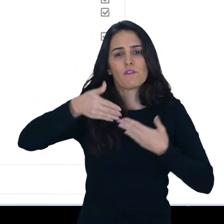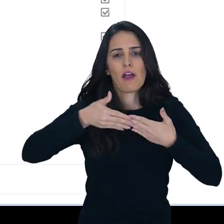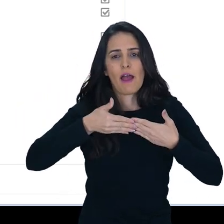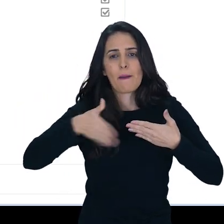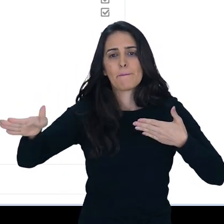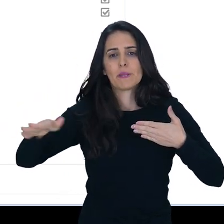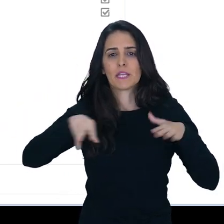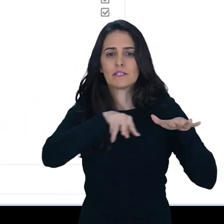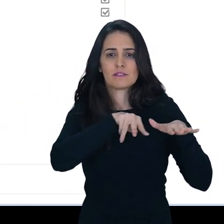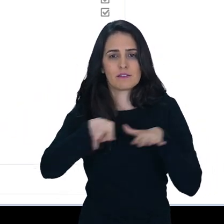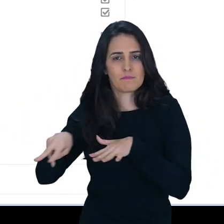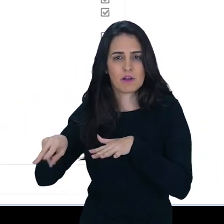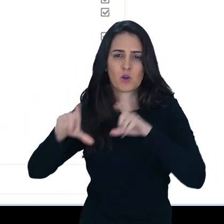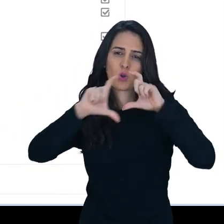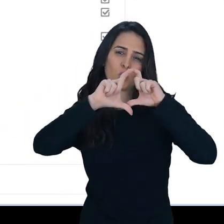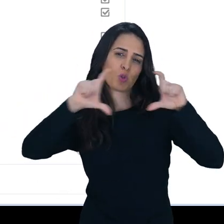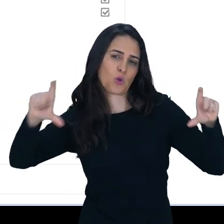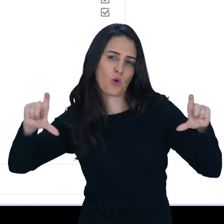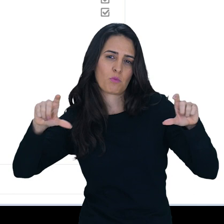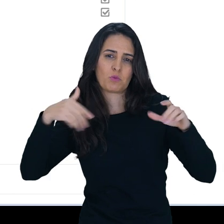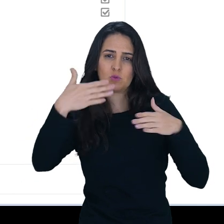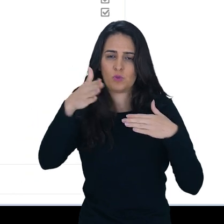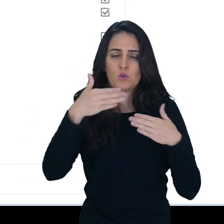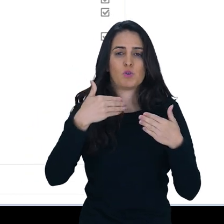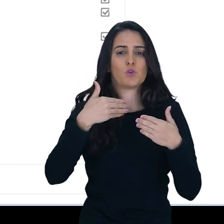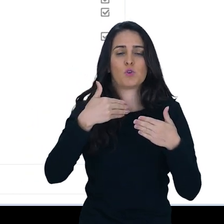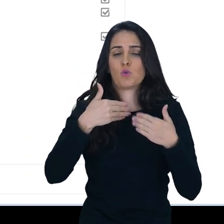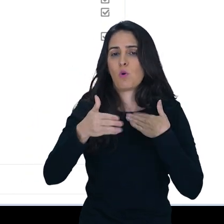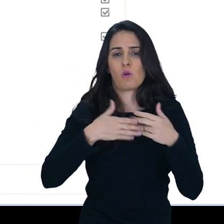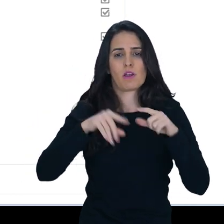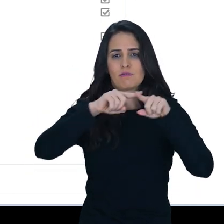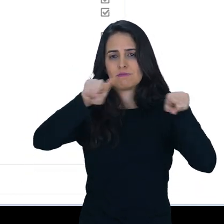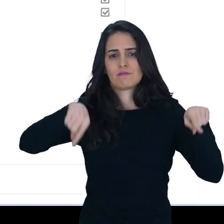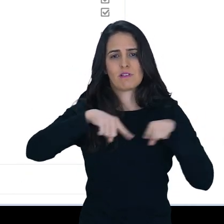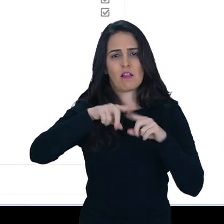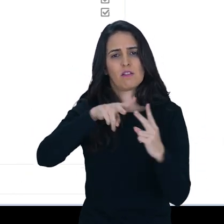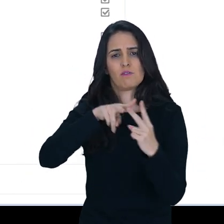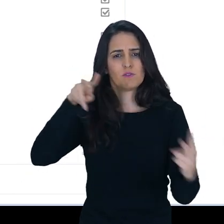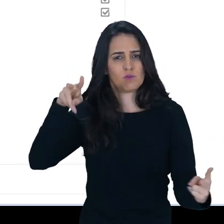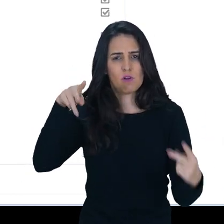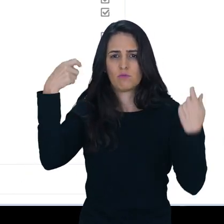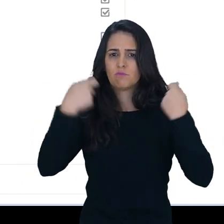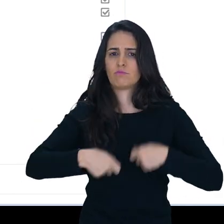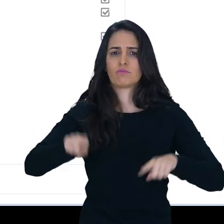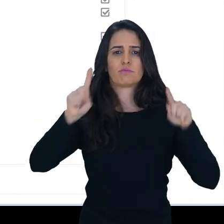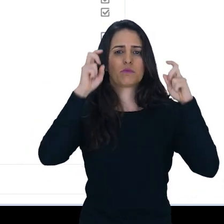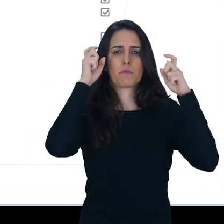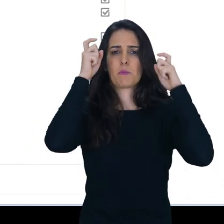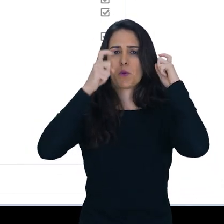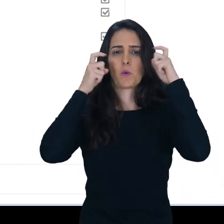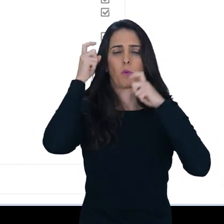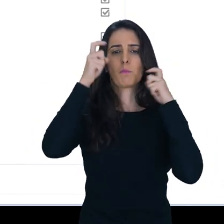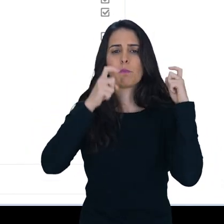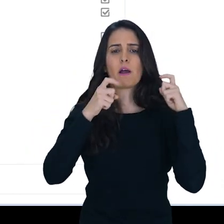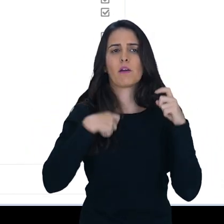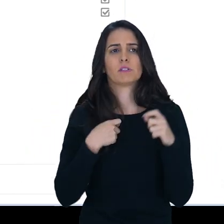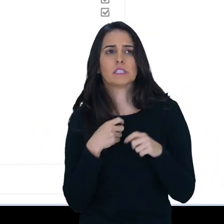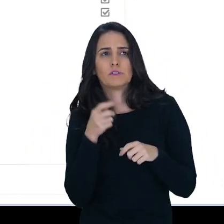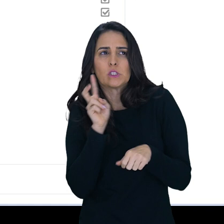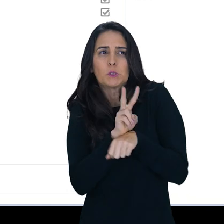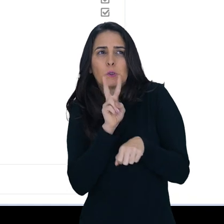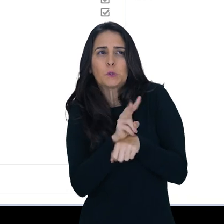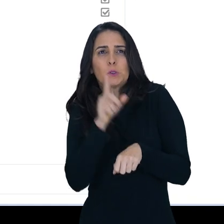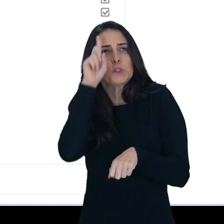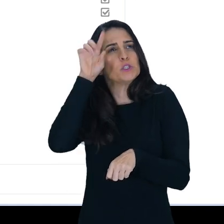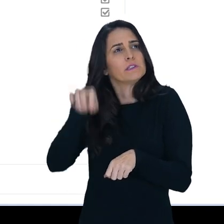abertura da sua semana, do seu tópico, da sua sala virtual, sem precisar se preocupar em